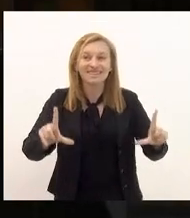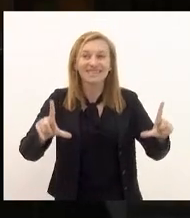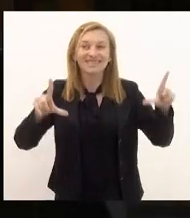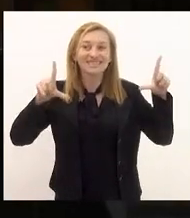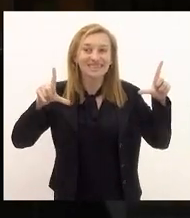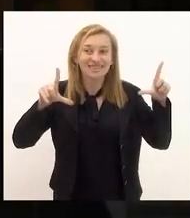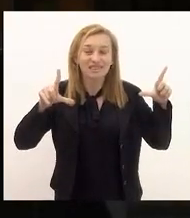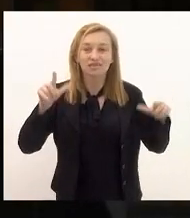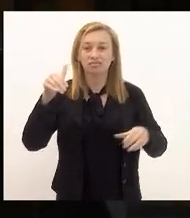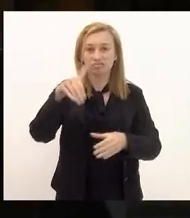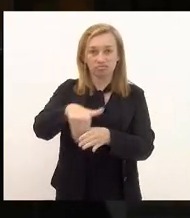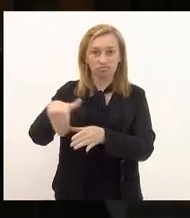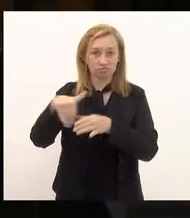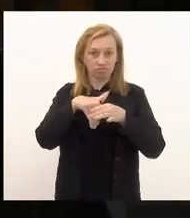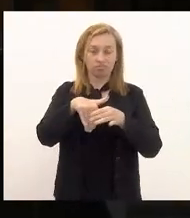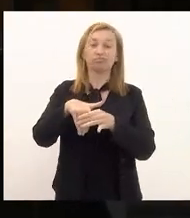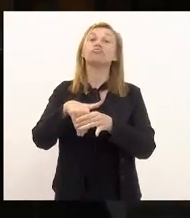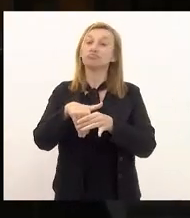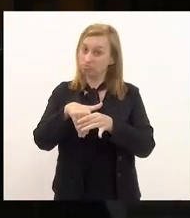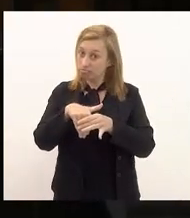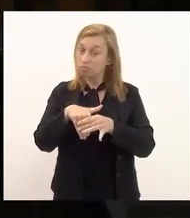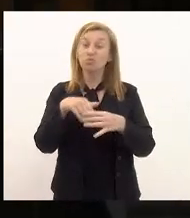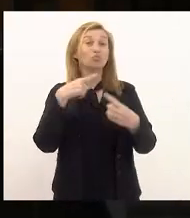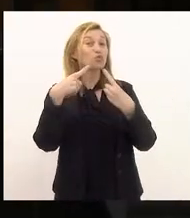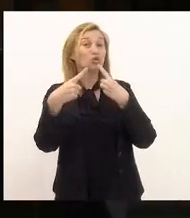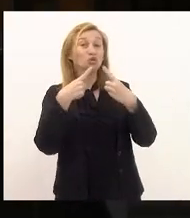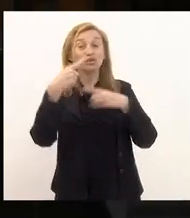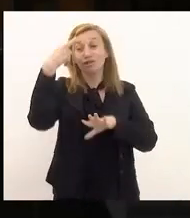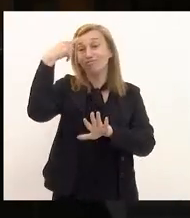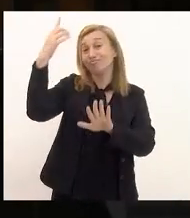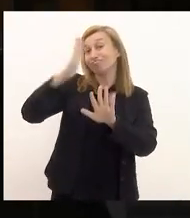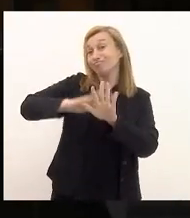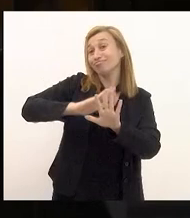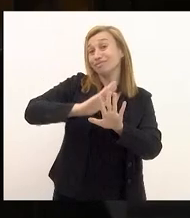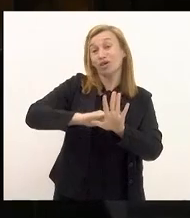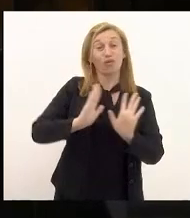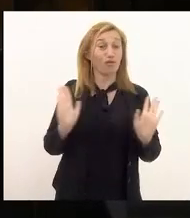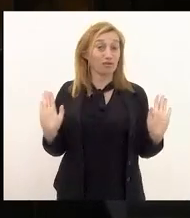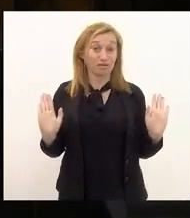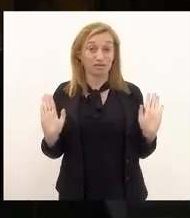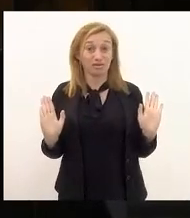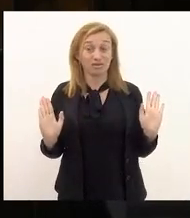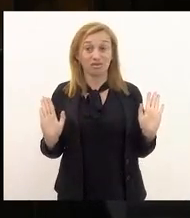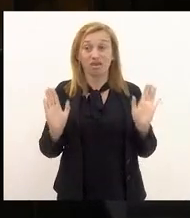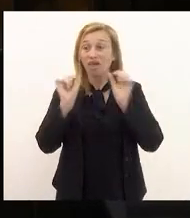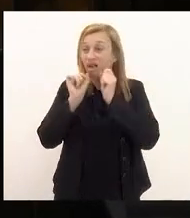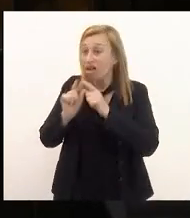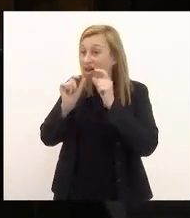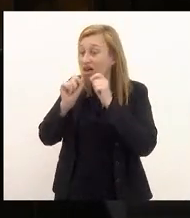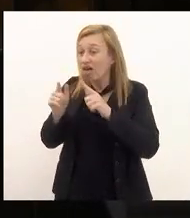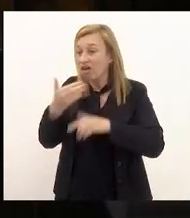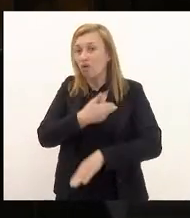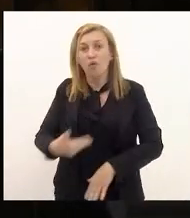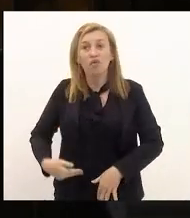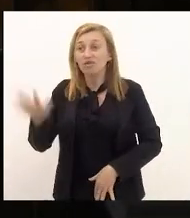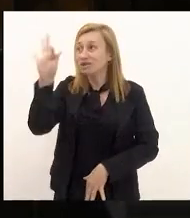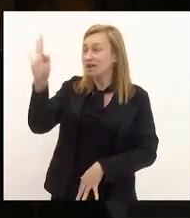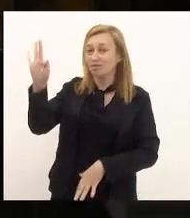eleitoral de discussão ideológica e agressões ao governo federal